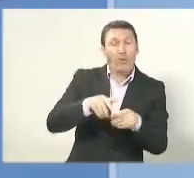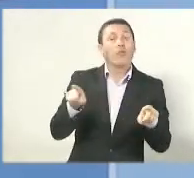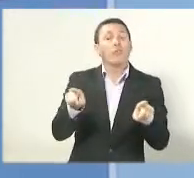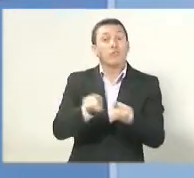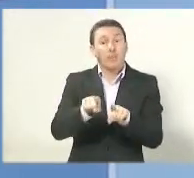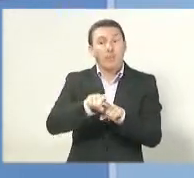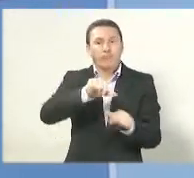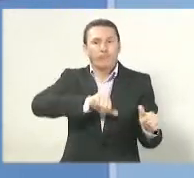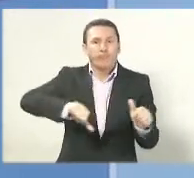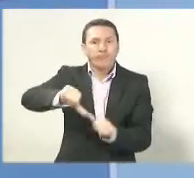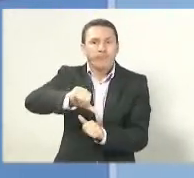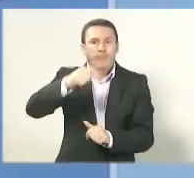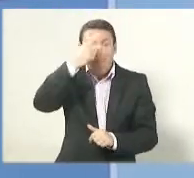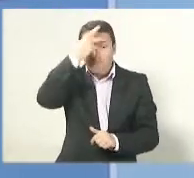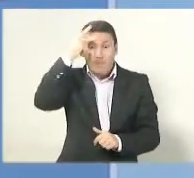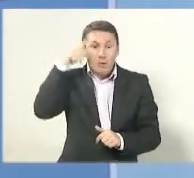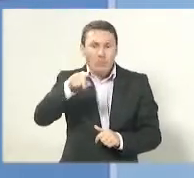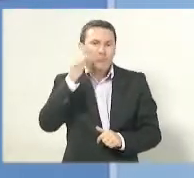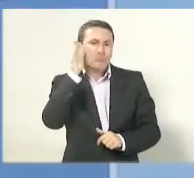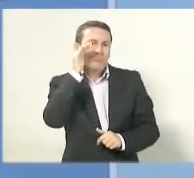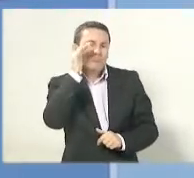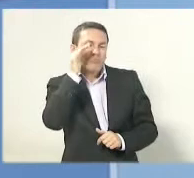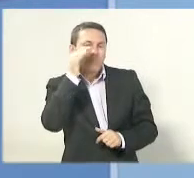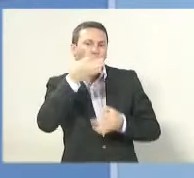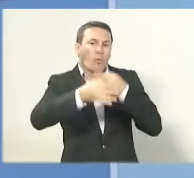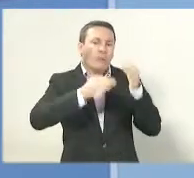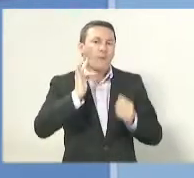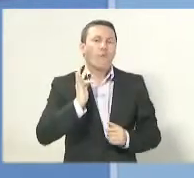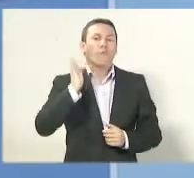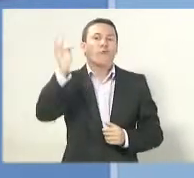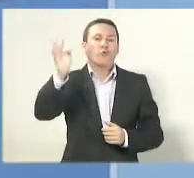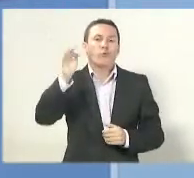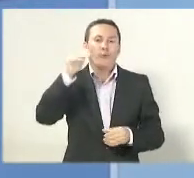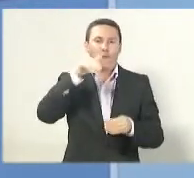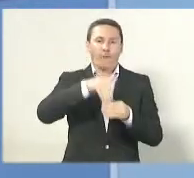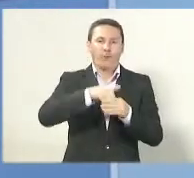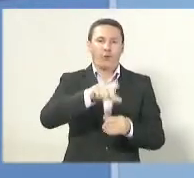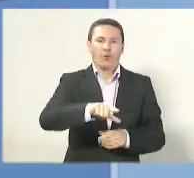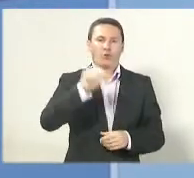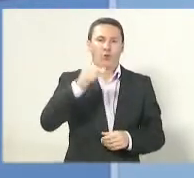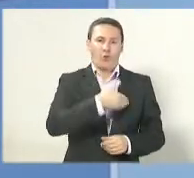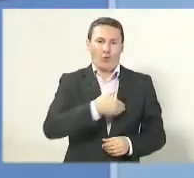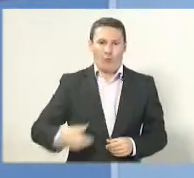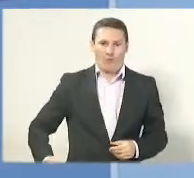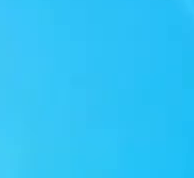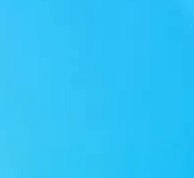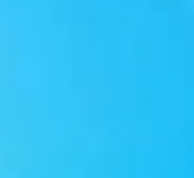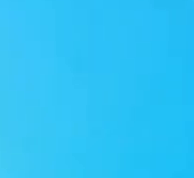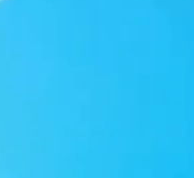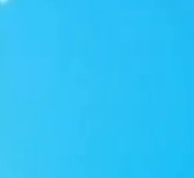para o Estado nesse momento. Está começando o debate da Record News Espírito Santo.